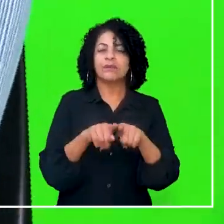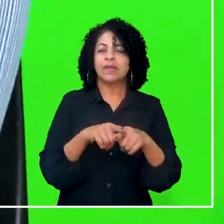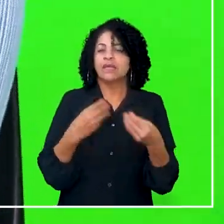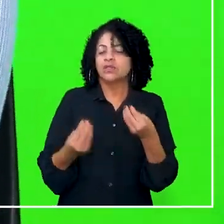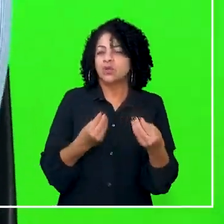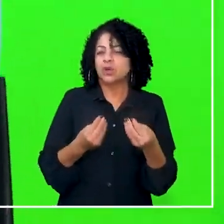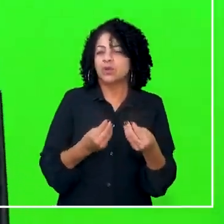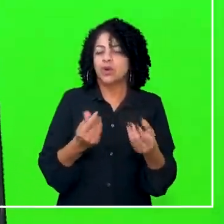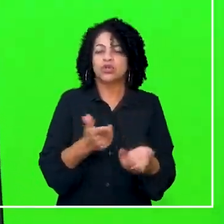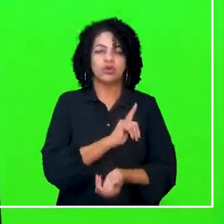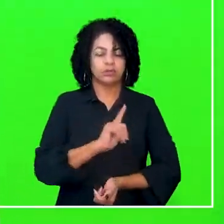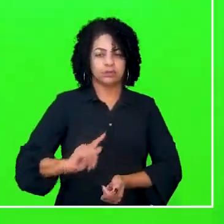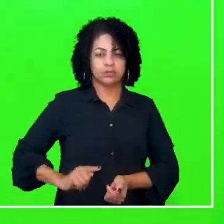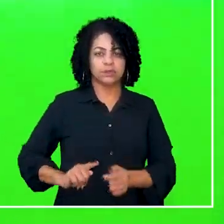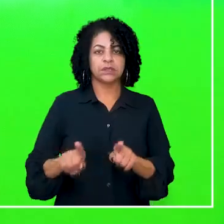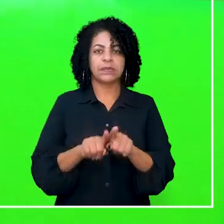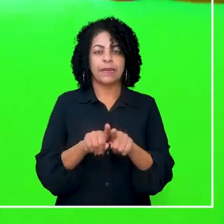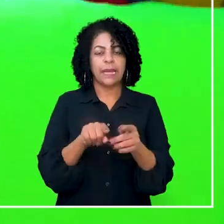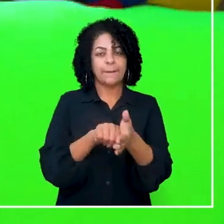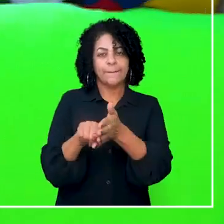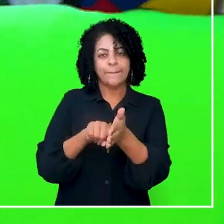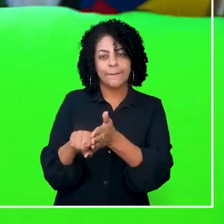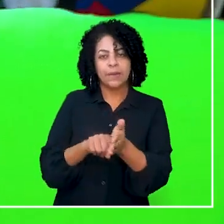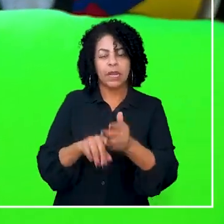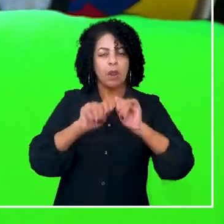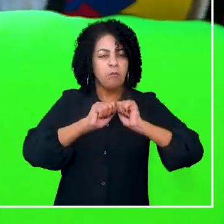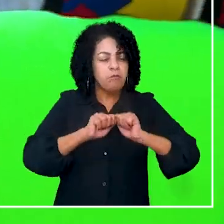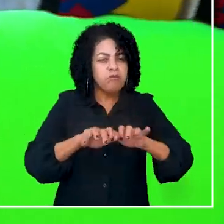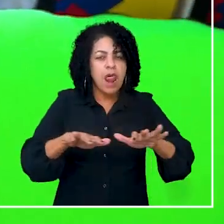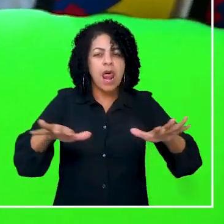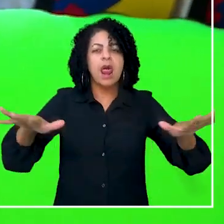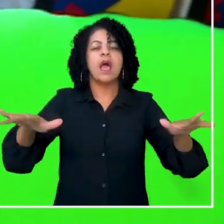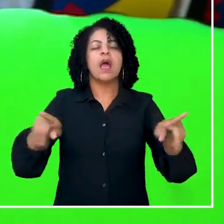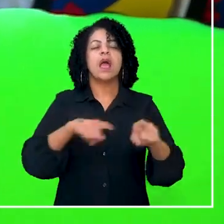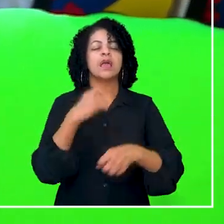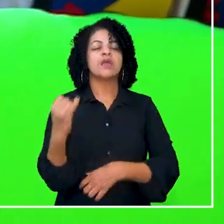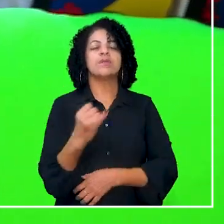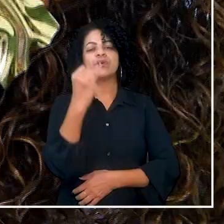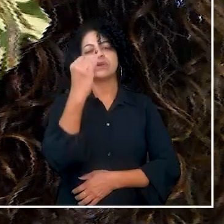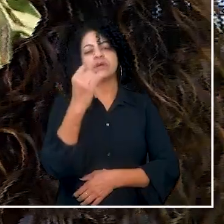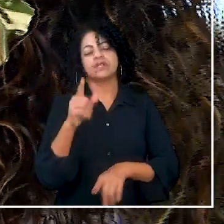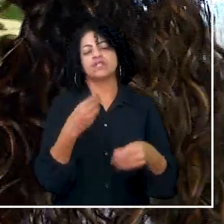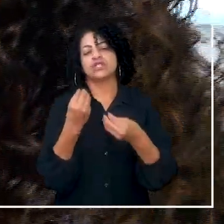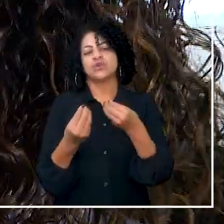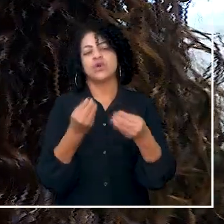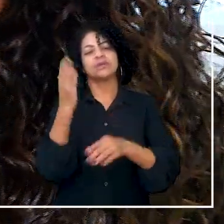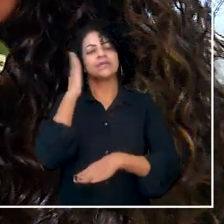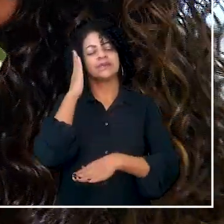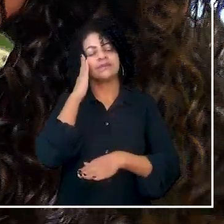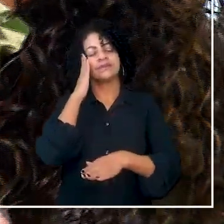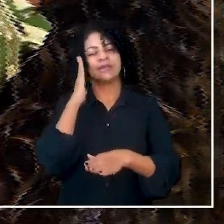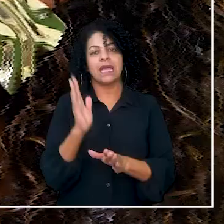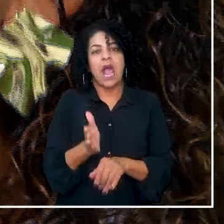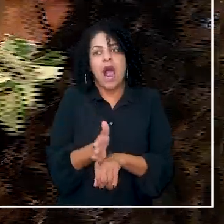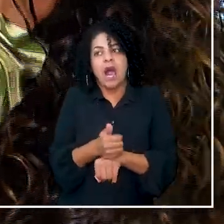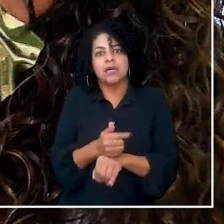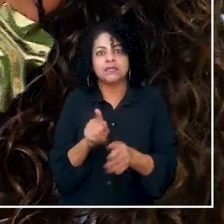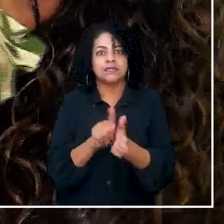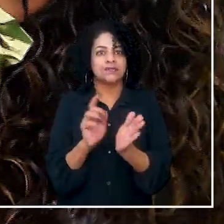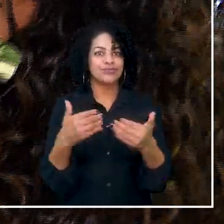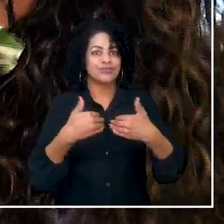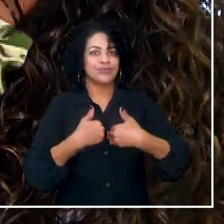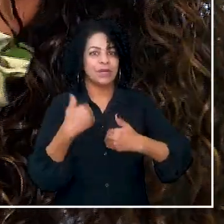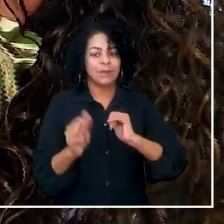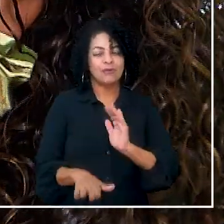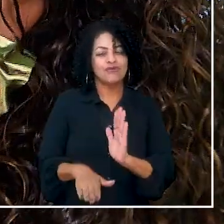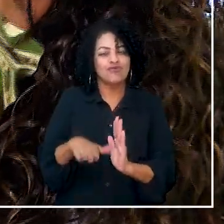governamental sobre o assunto. A pesquisadora quer ajudar a espalhar conhecimento sobre a importância de um diagnóstico precoce